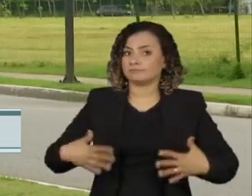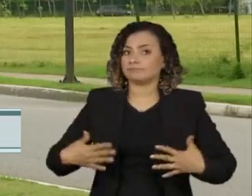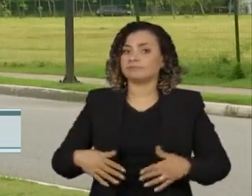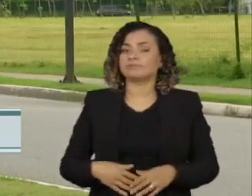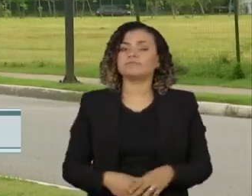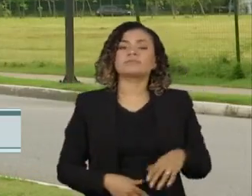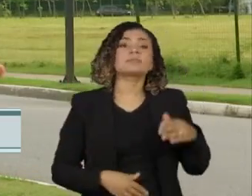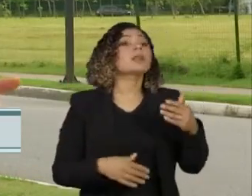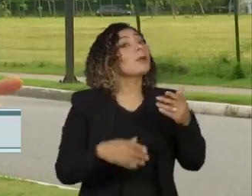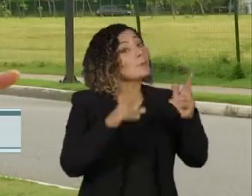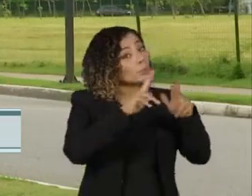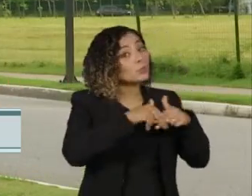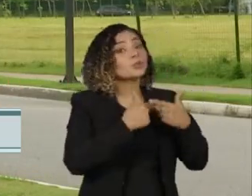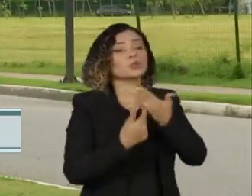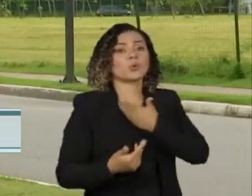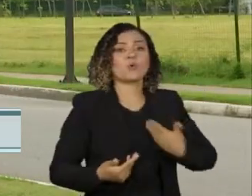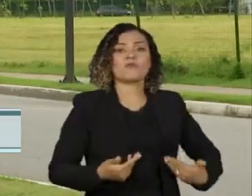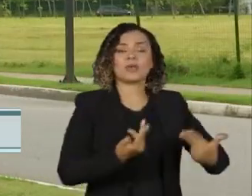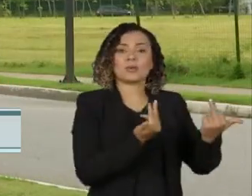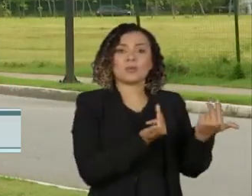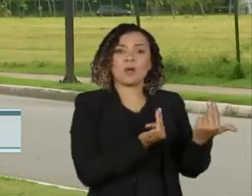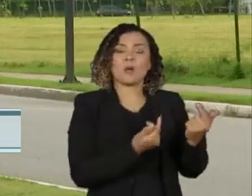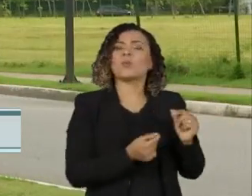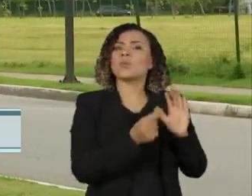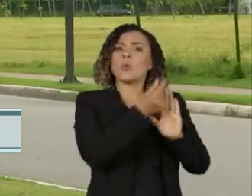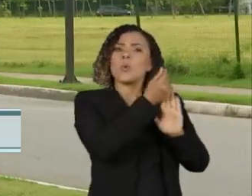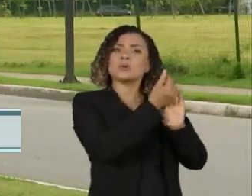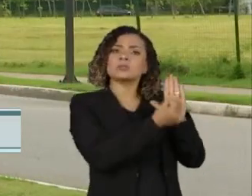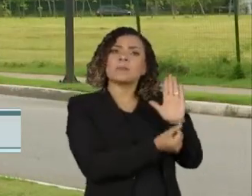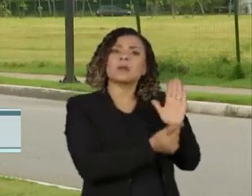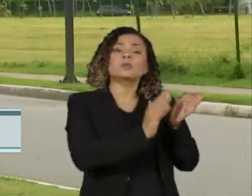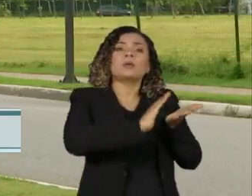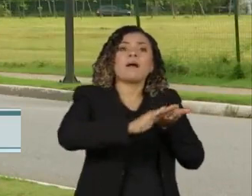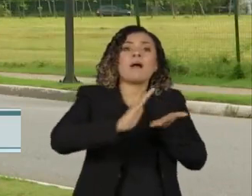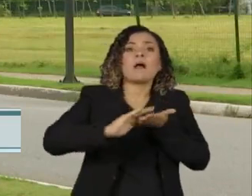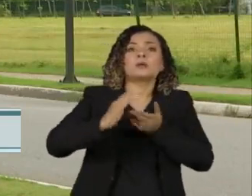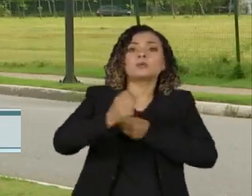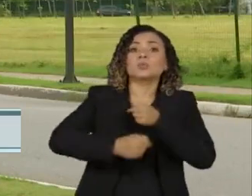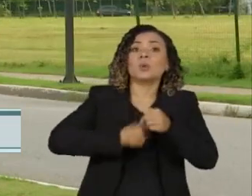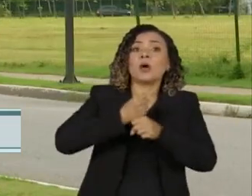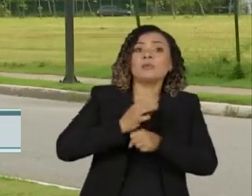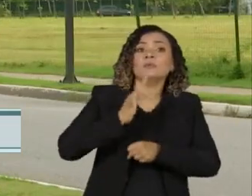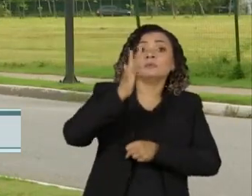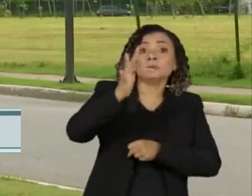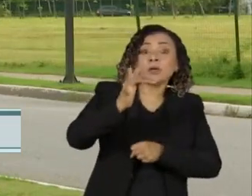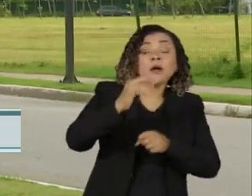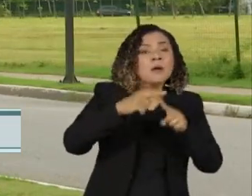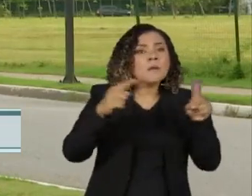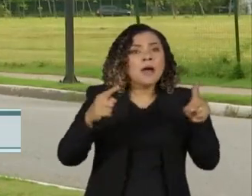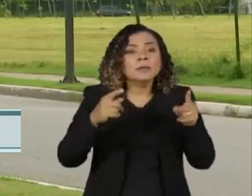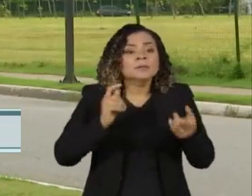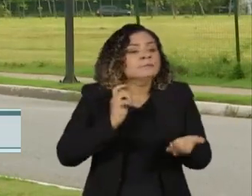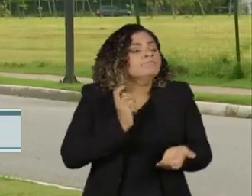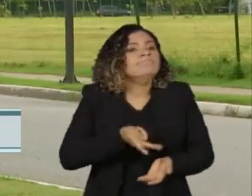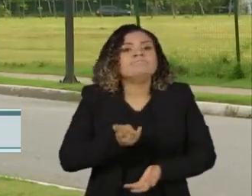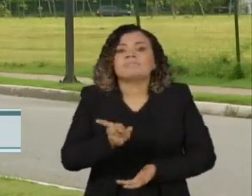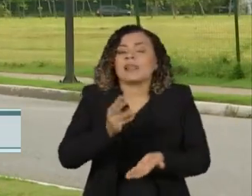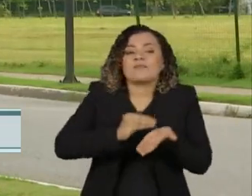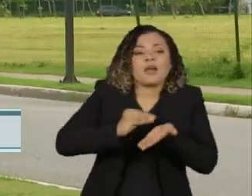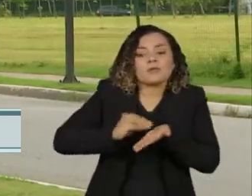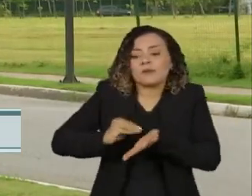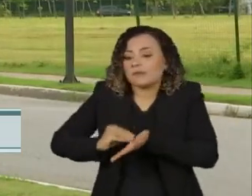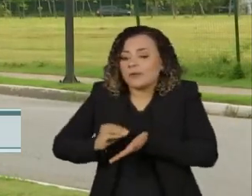mesma coisa. Todo ano é feito um orçamento para as despesas do ano seguinte, mas sempre falta dinheiro para cobrir tudo.